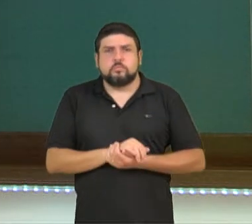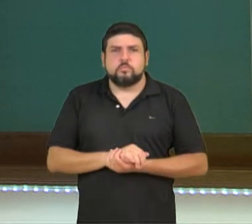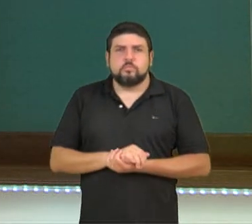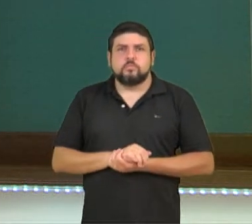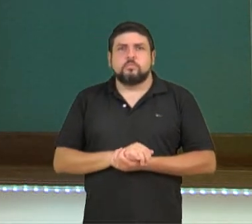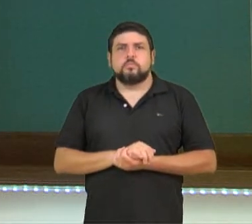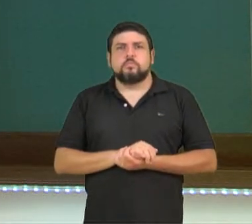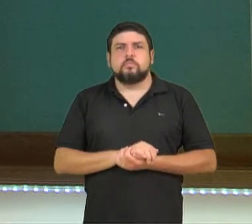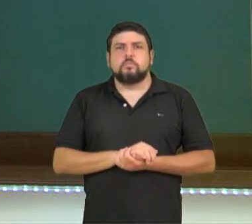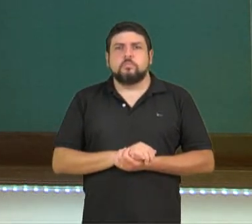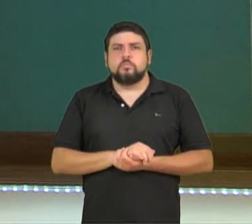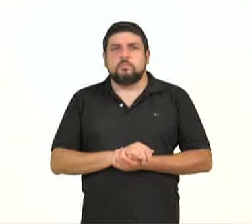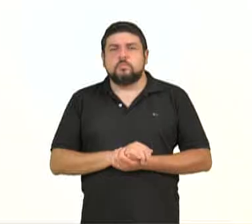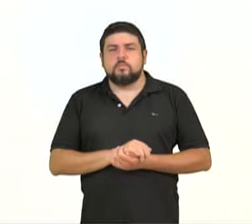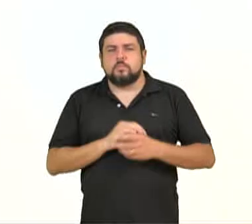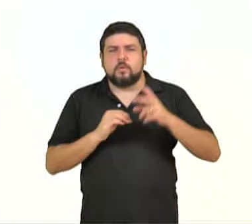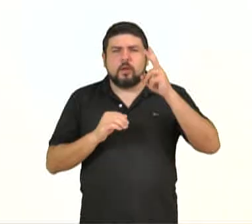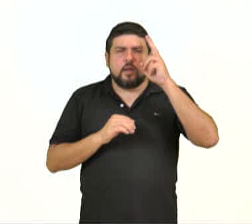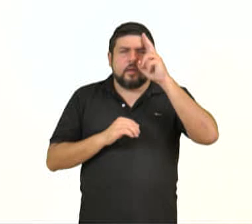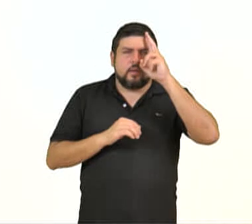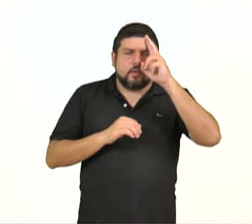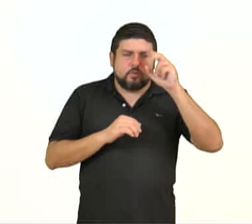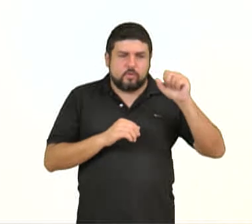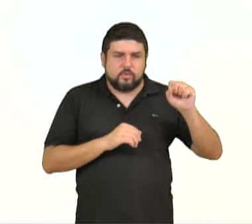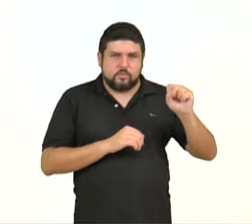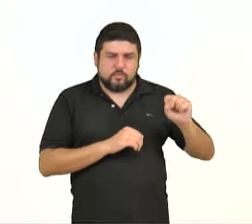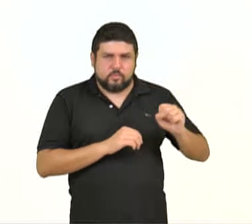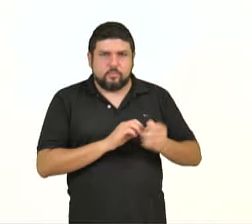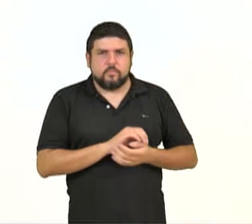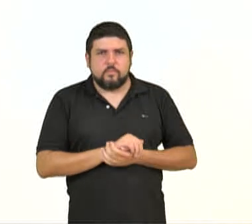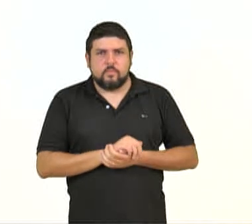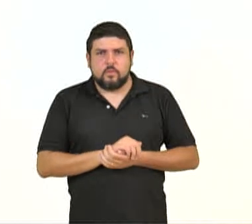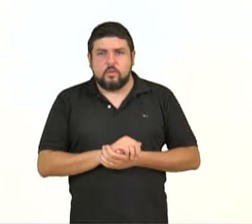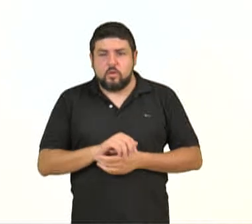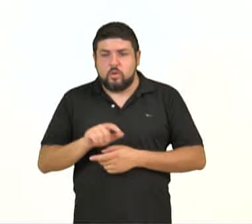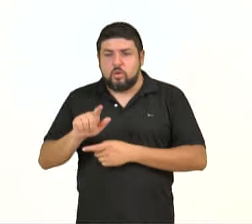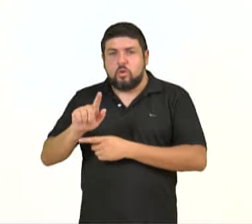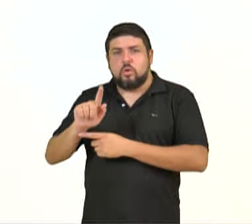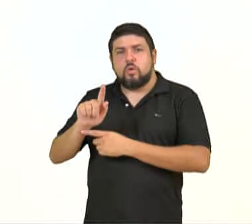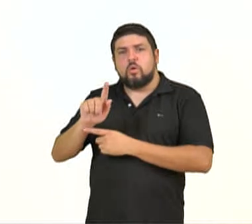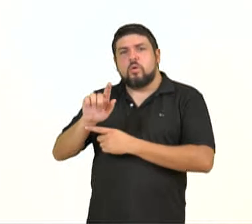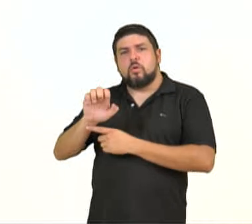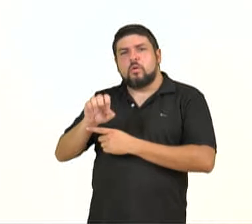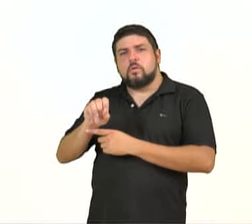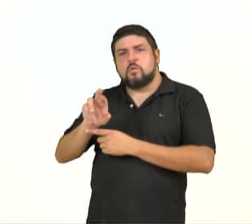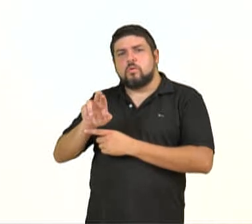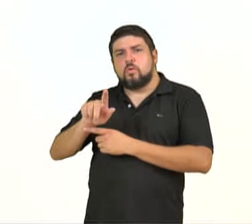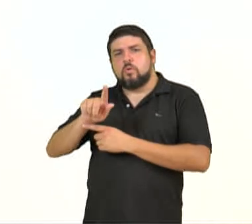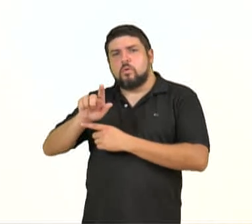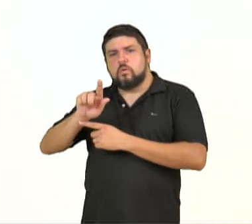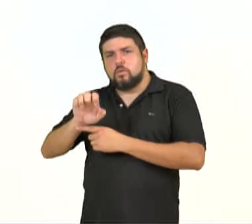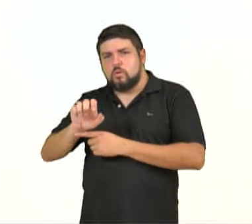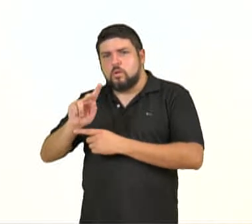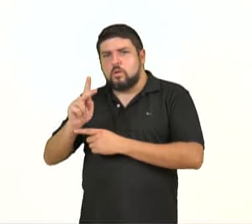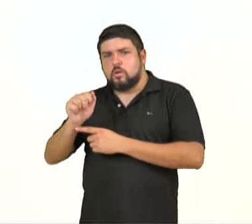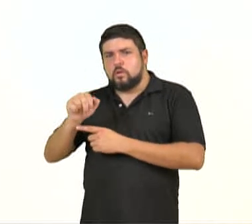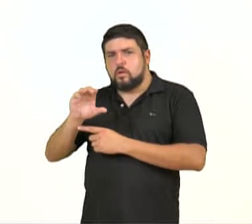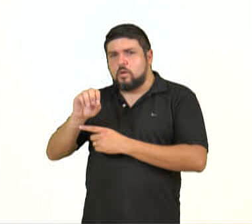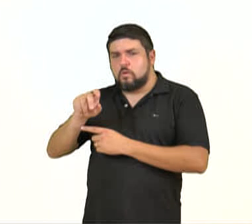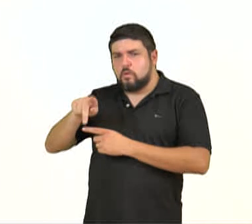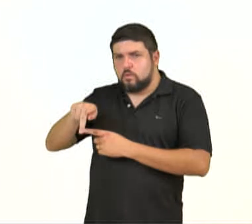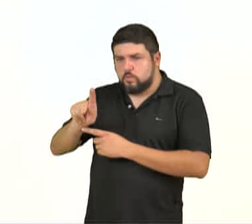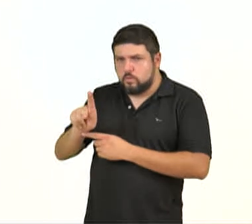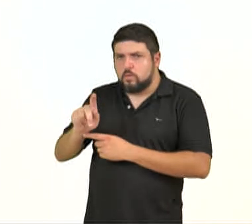Sobre a história do softball. Então George Hancock nos Estados Unidos em 1887, ele estava com um dos alunos